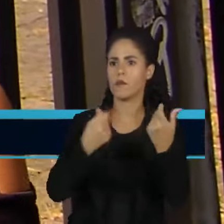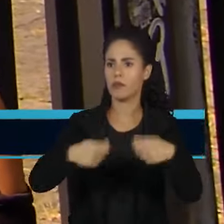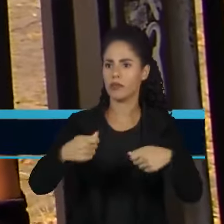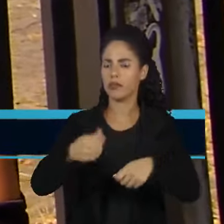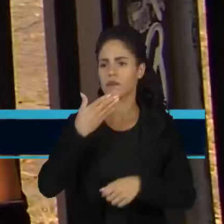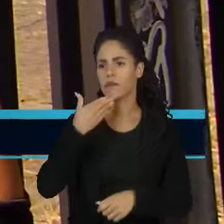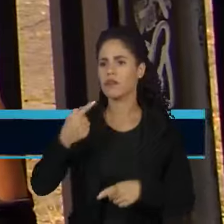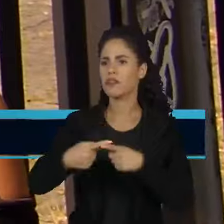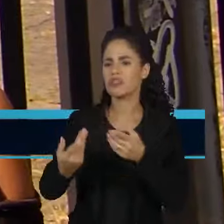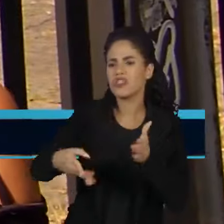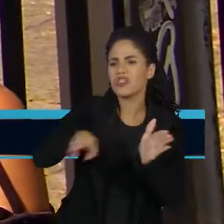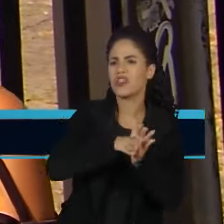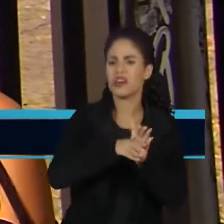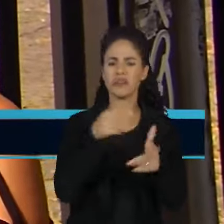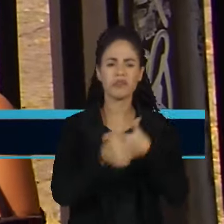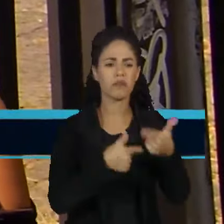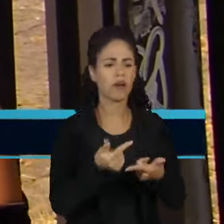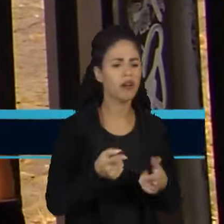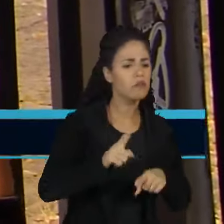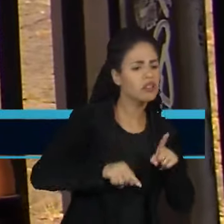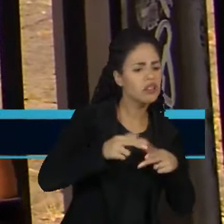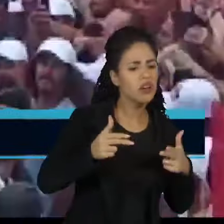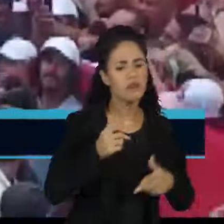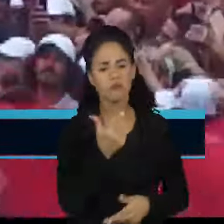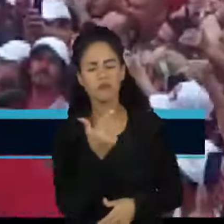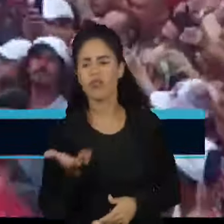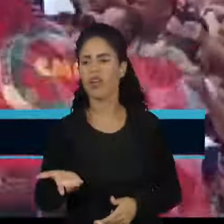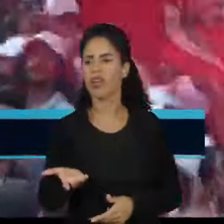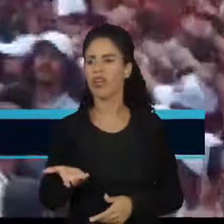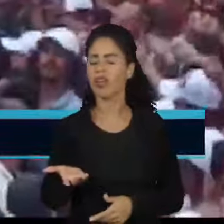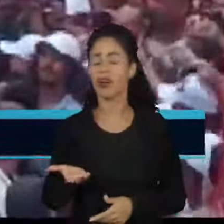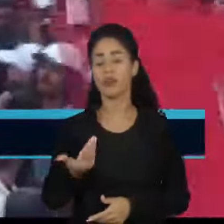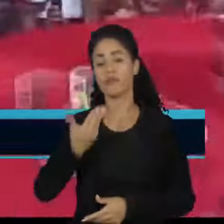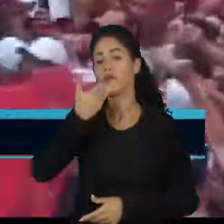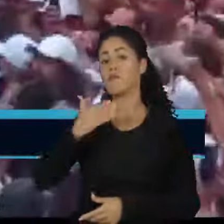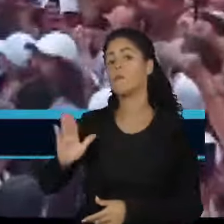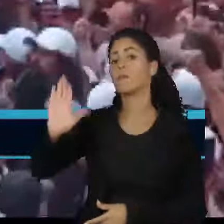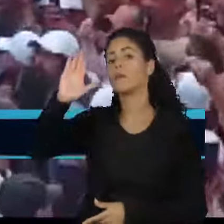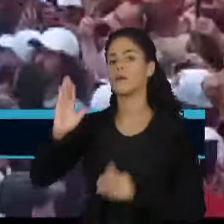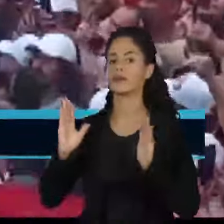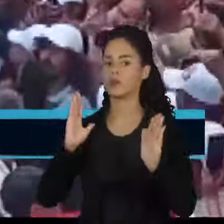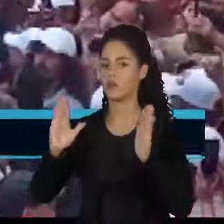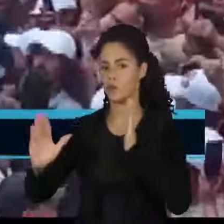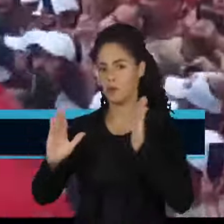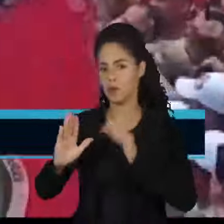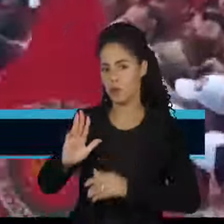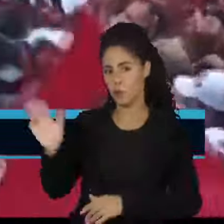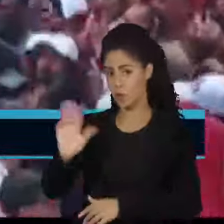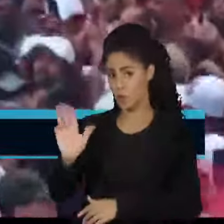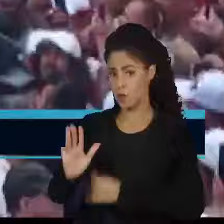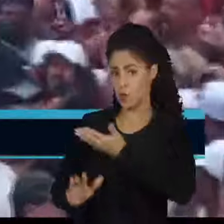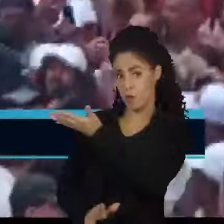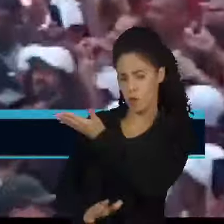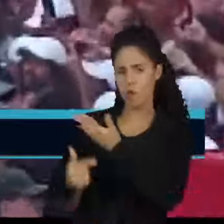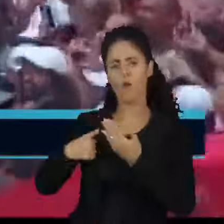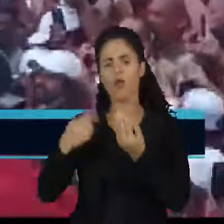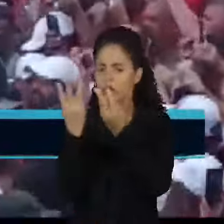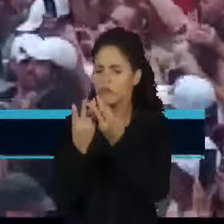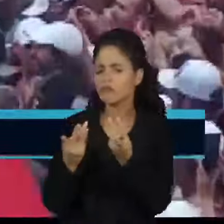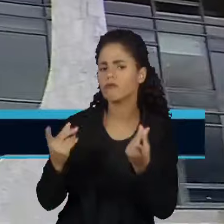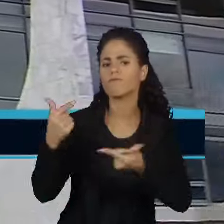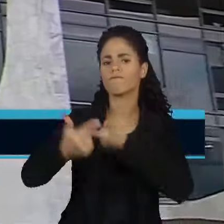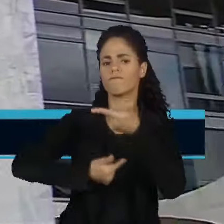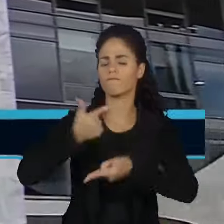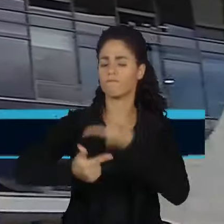porque você chega no trabalho e você não tem material pra você trabalhar. Era a promessa de campanha do presidente. Mais dignidade para o